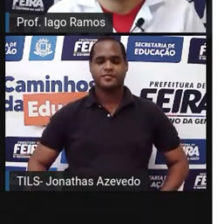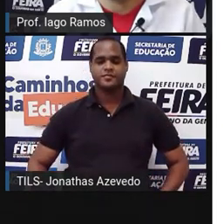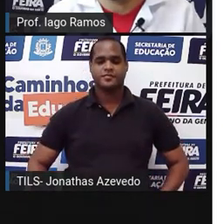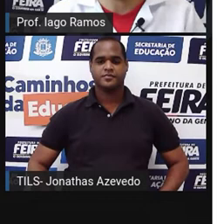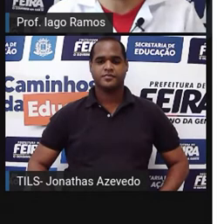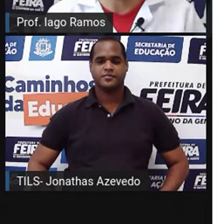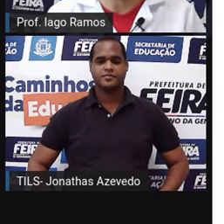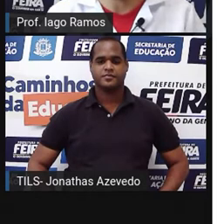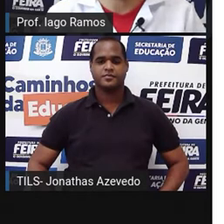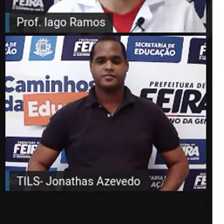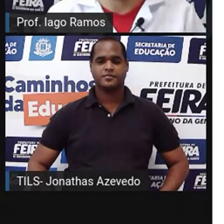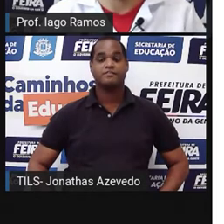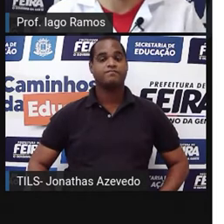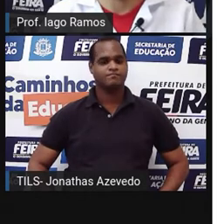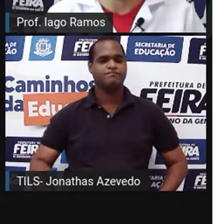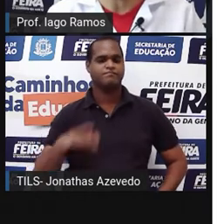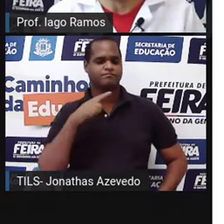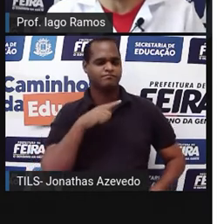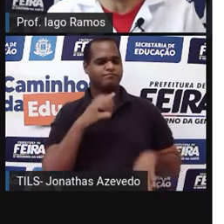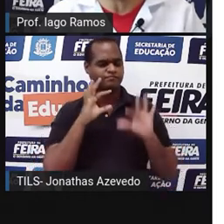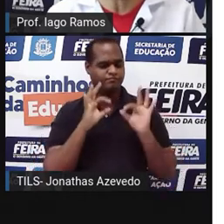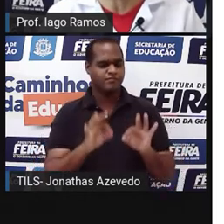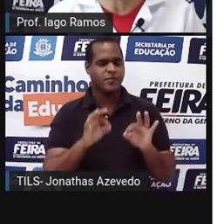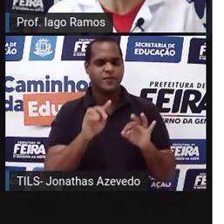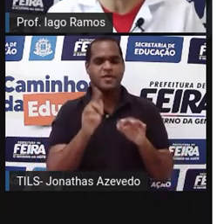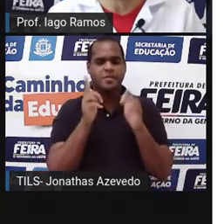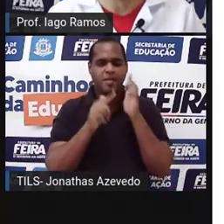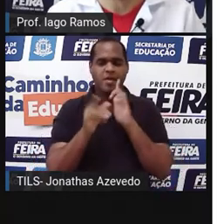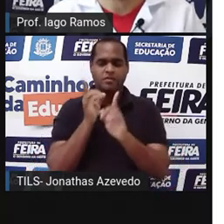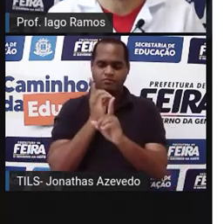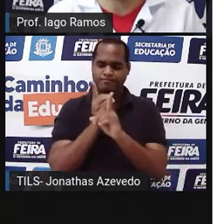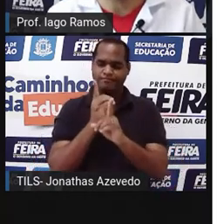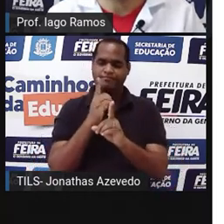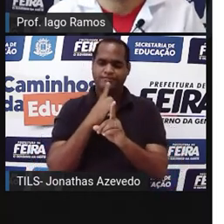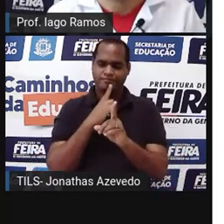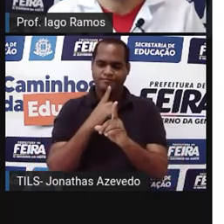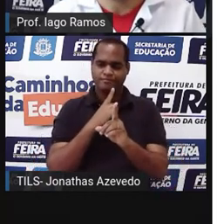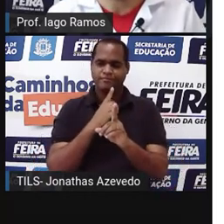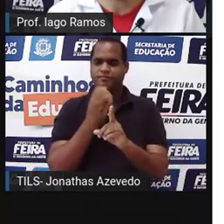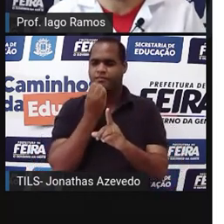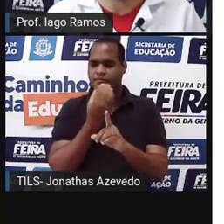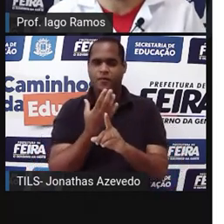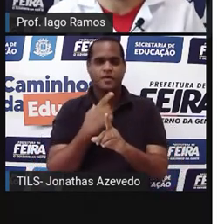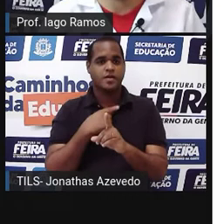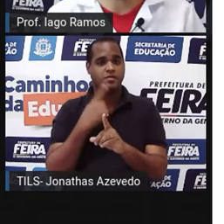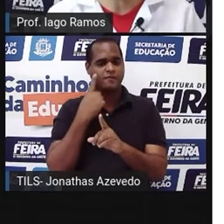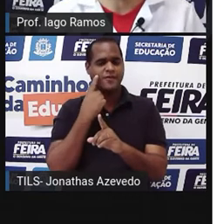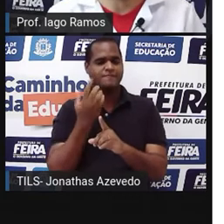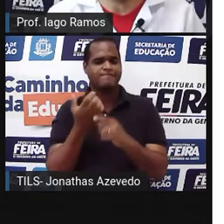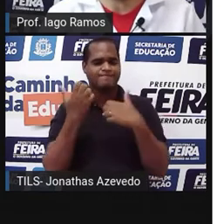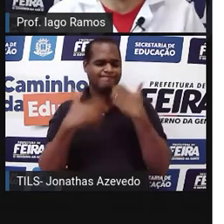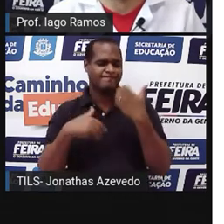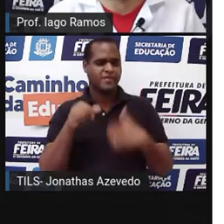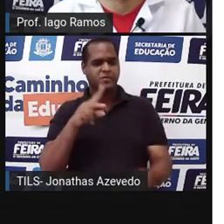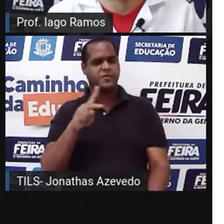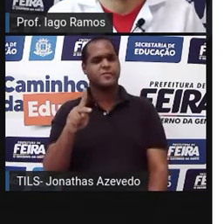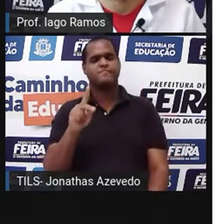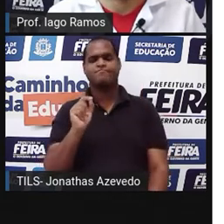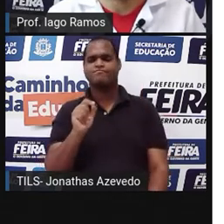Bom, eu tenho certeza que você encontrou, né? E aí você vai dizer assim, Professor,